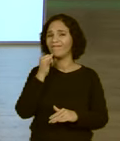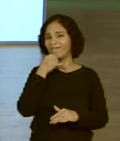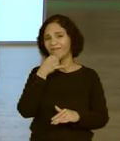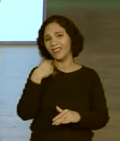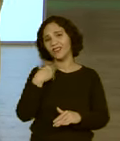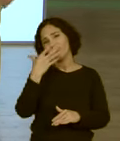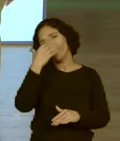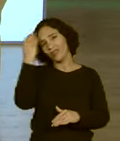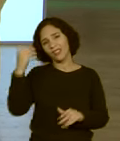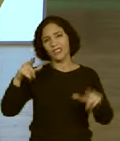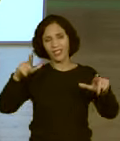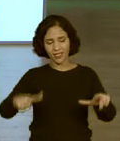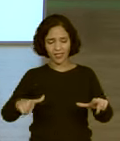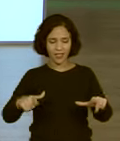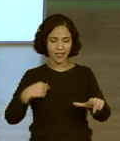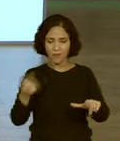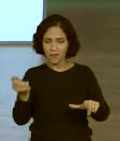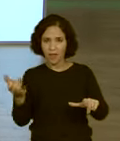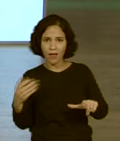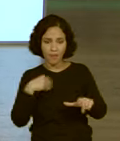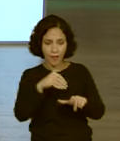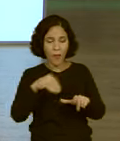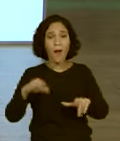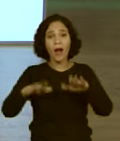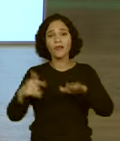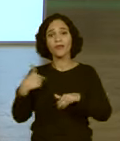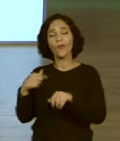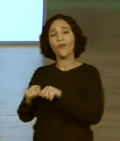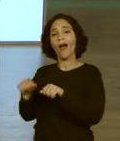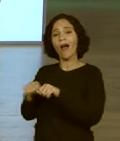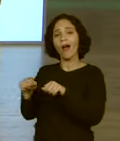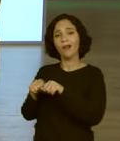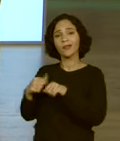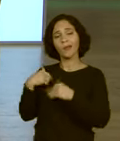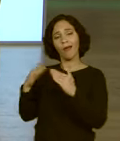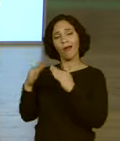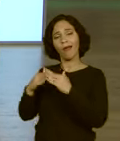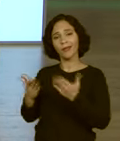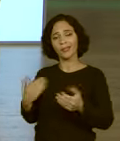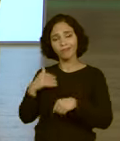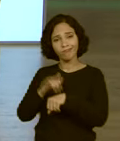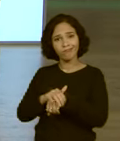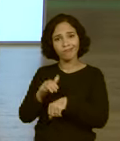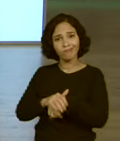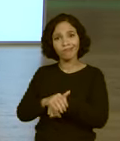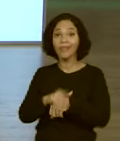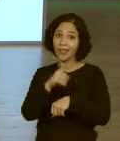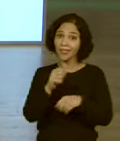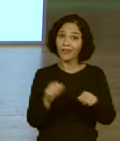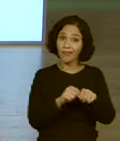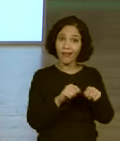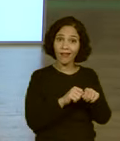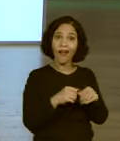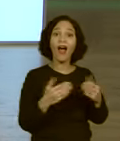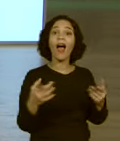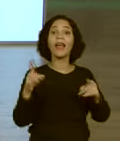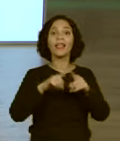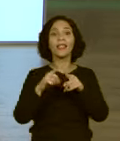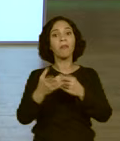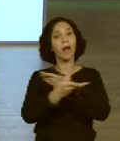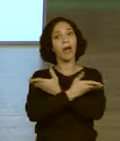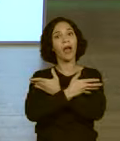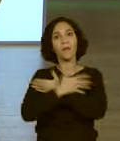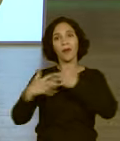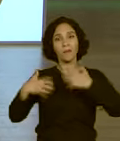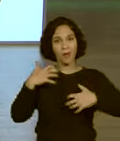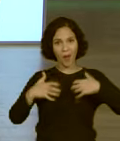de jogos de tabuleiro. Porque você gosta de jogos? vezes eu faço até jogos de tabuleiro para jogar em casa. É, você faz jogos de tabuleiro e você faz camisas